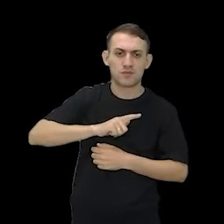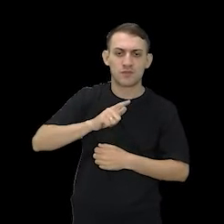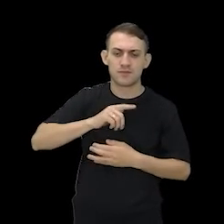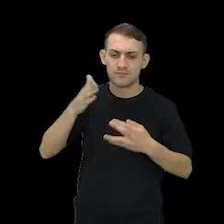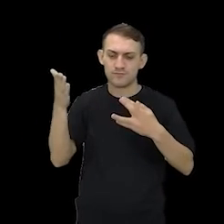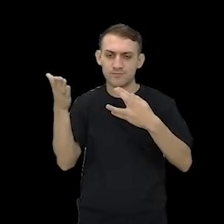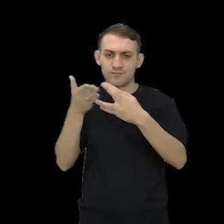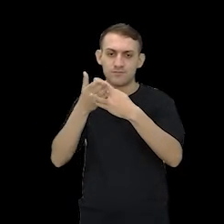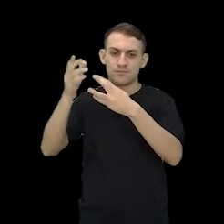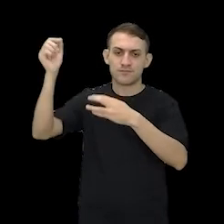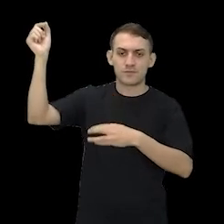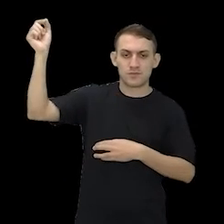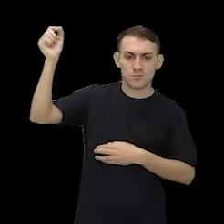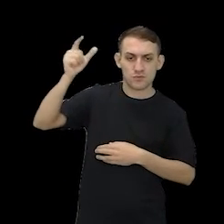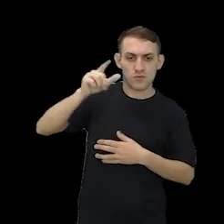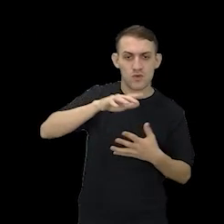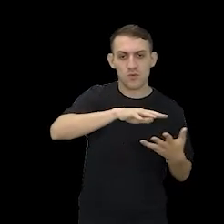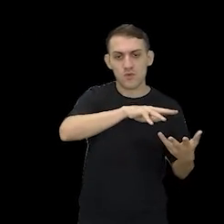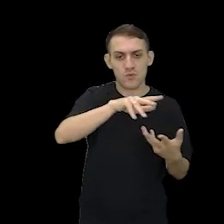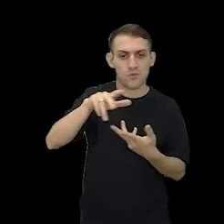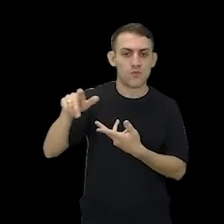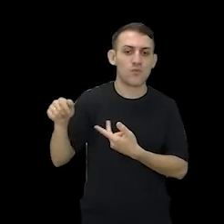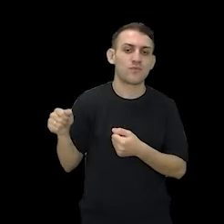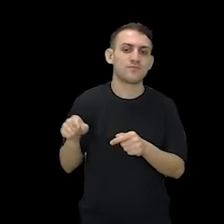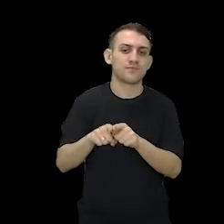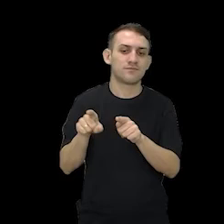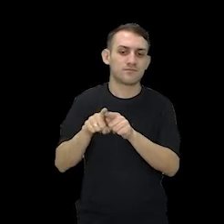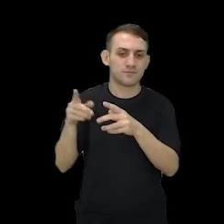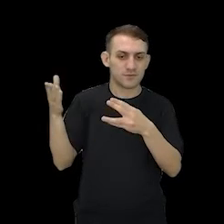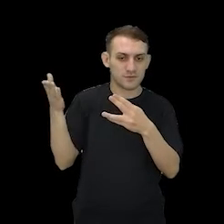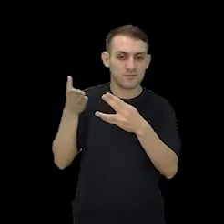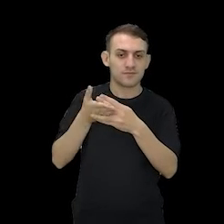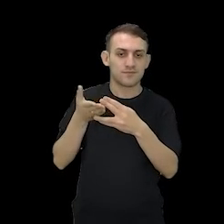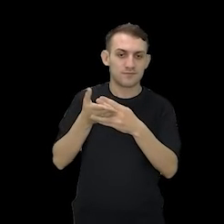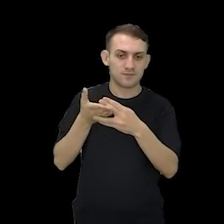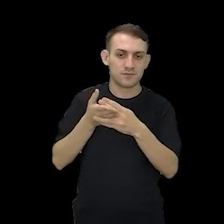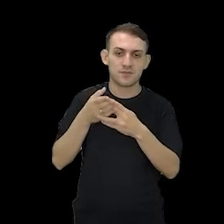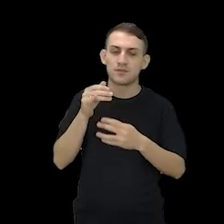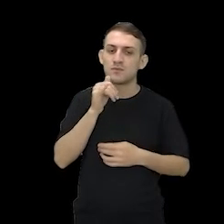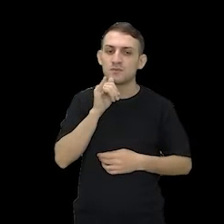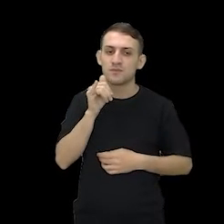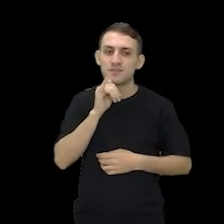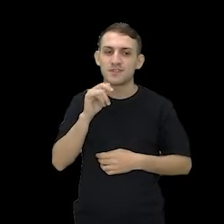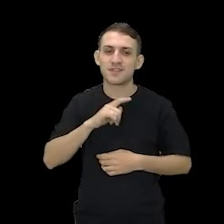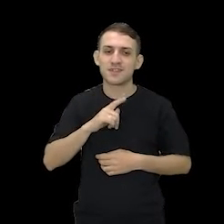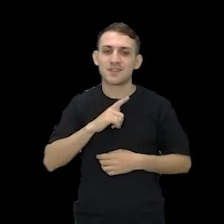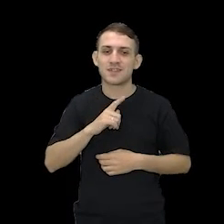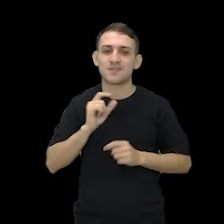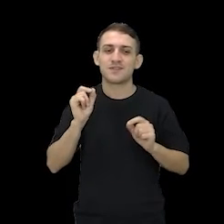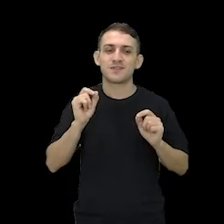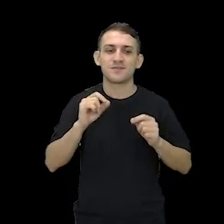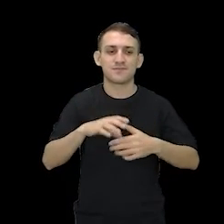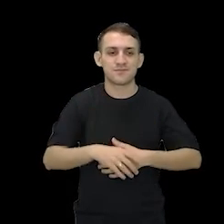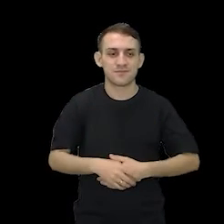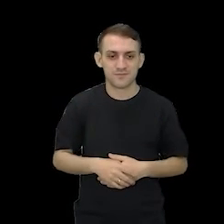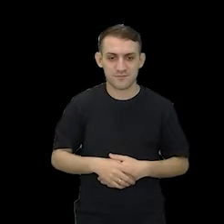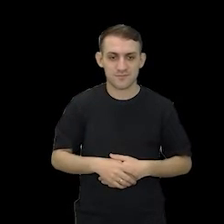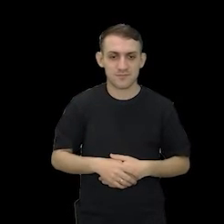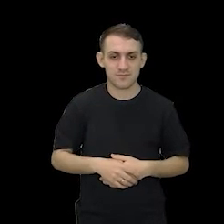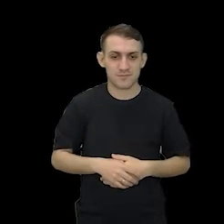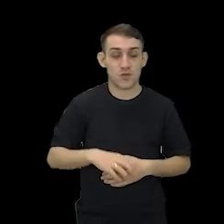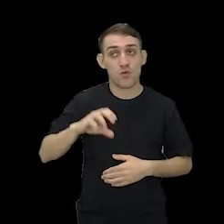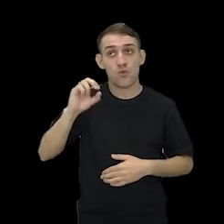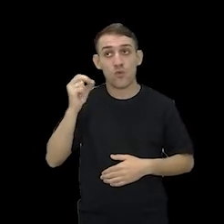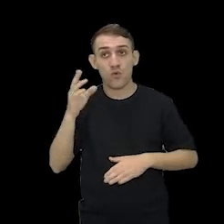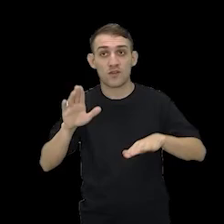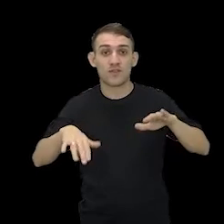sol e a terra, na verdade, né? A Proana Lua botou a lua, mas é a terra. Ou a terra está